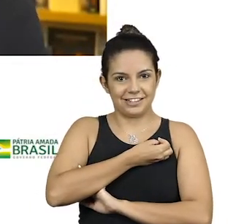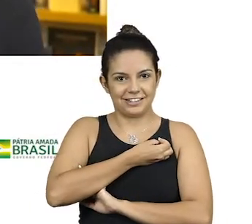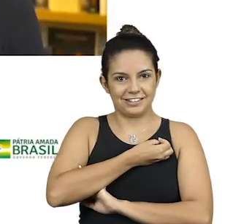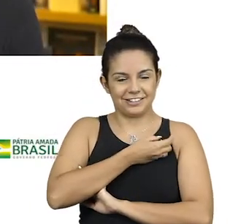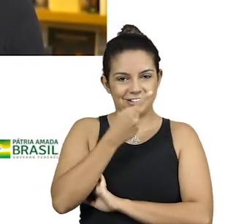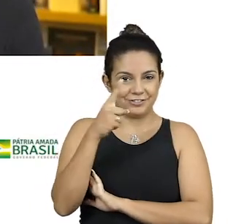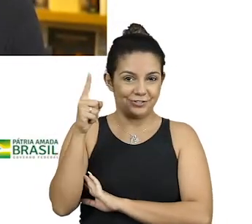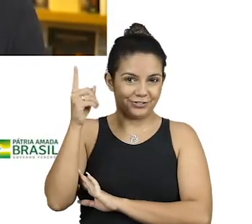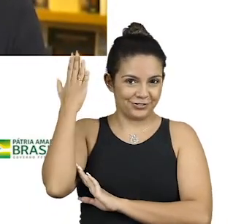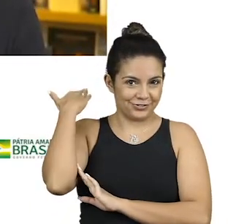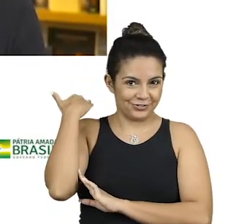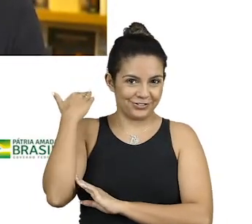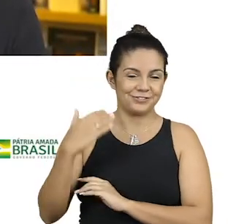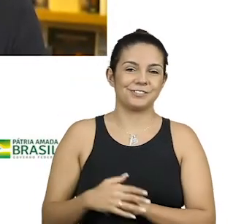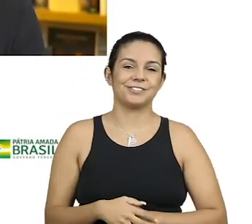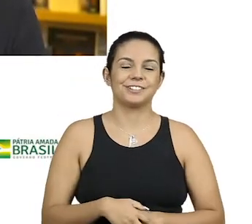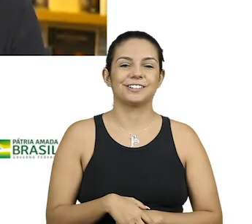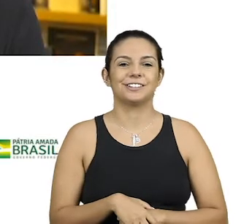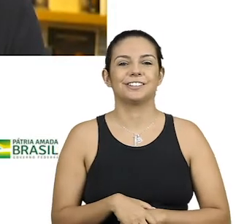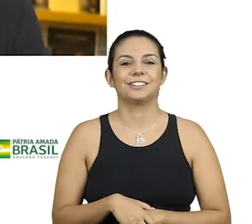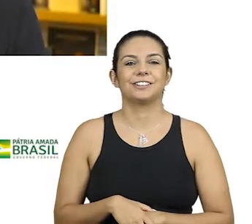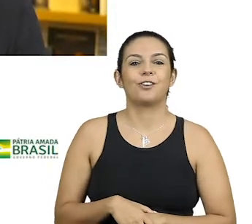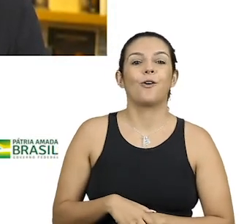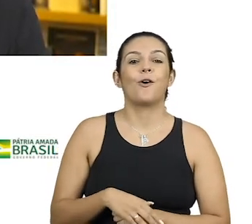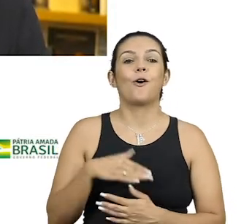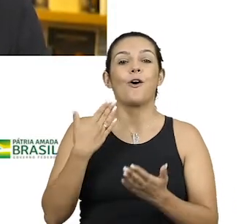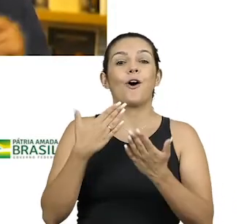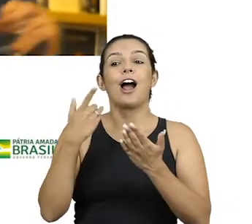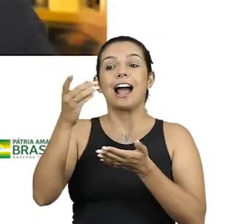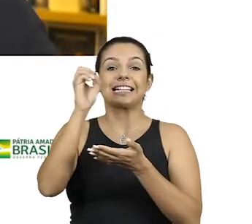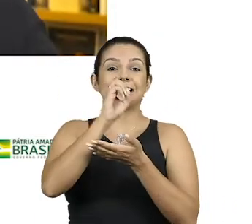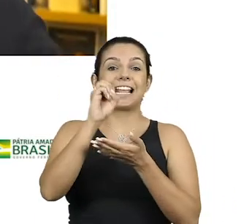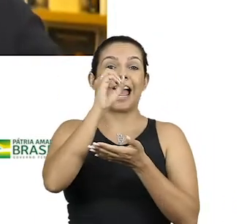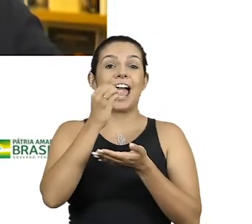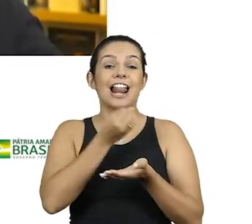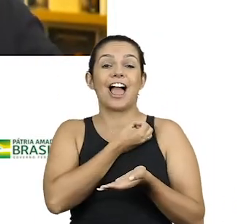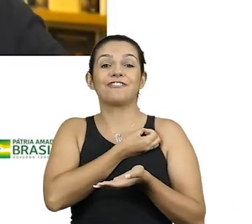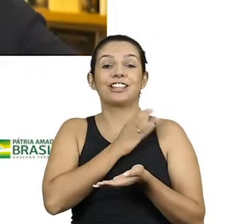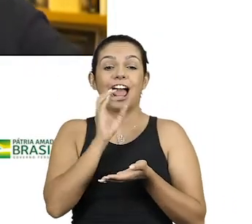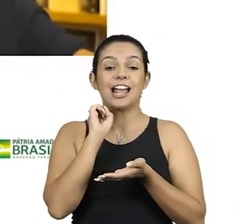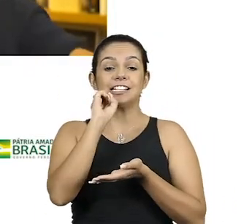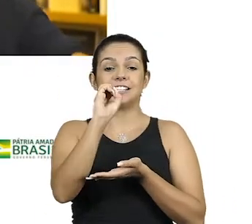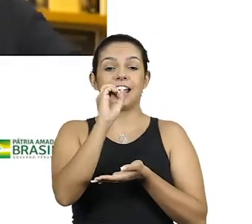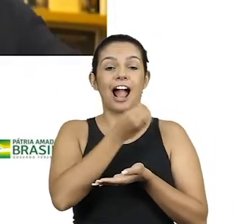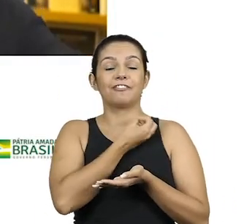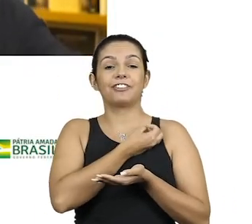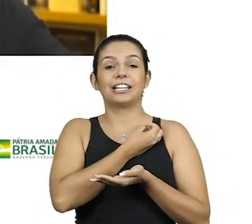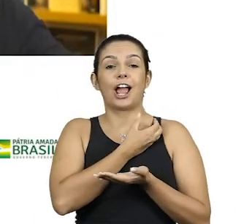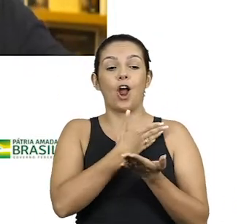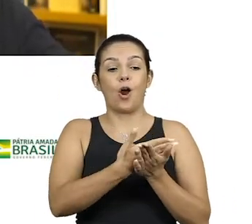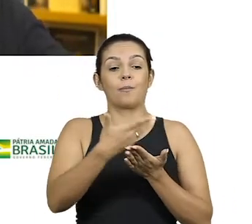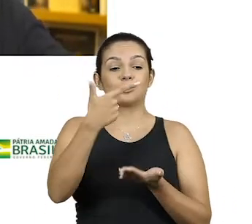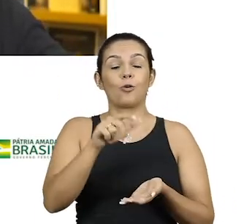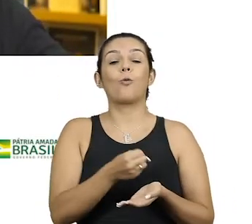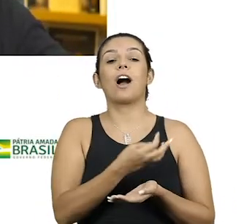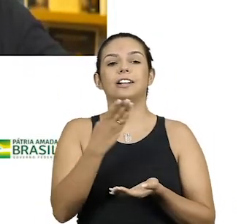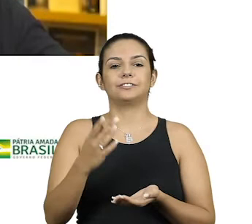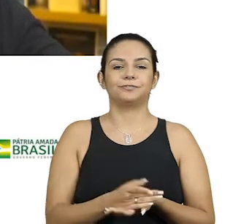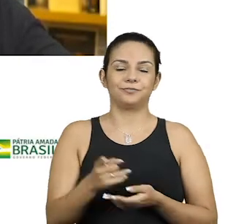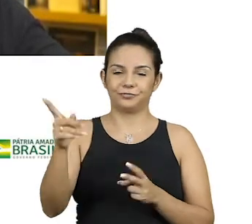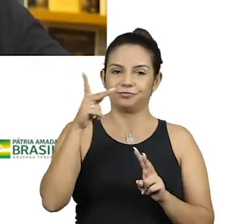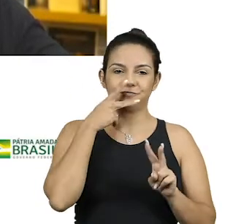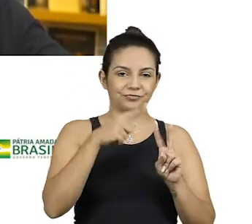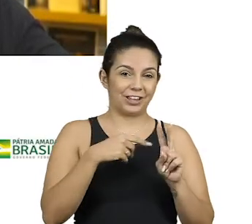Tem quanto tempo que zerou sua vida? Uns quatro anos, cinco anos? Deu uma zerada? A minha vida já zerou várias vezes.